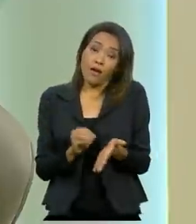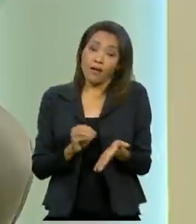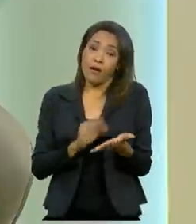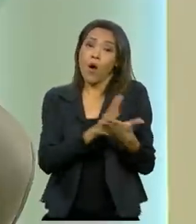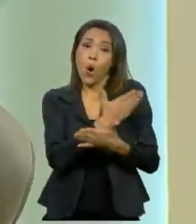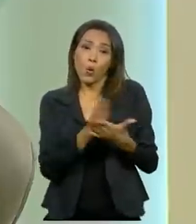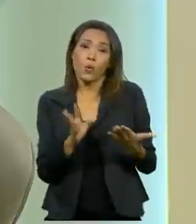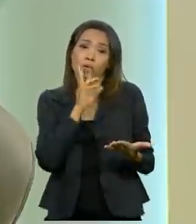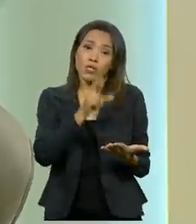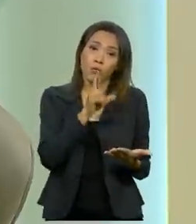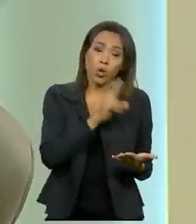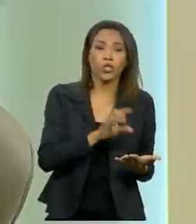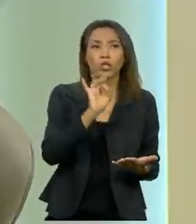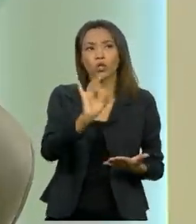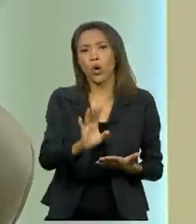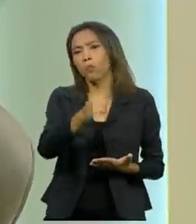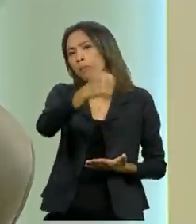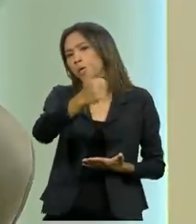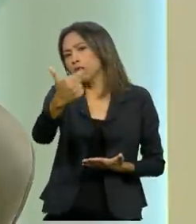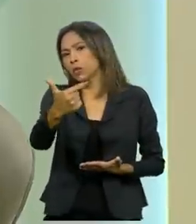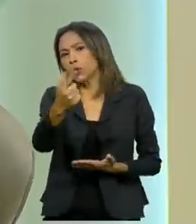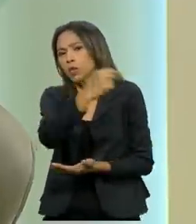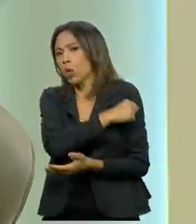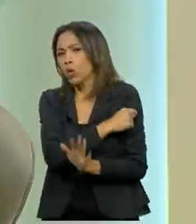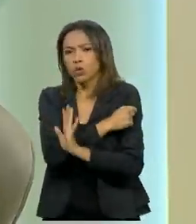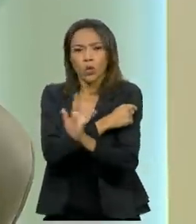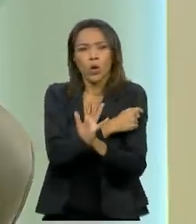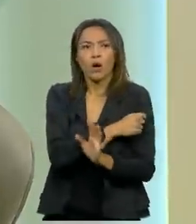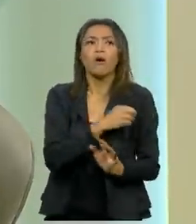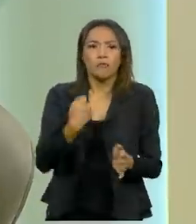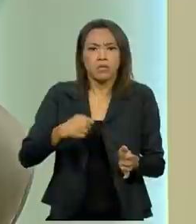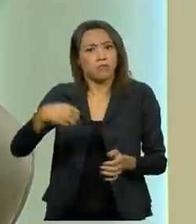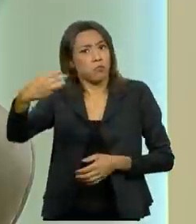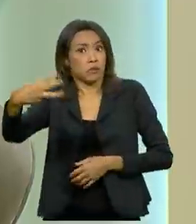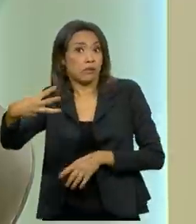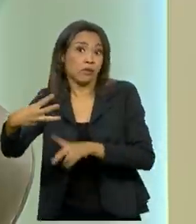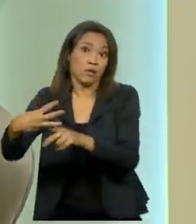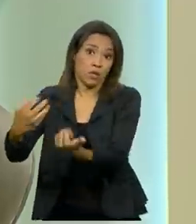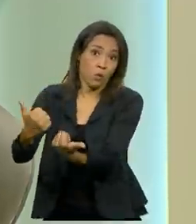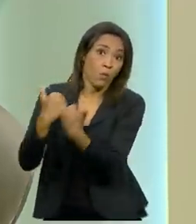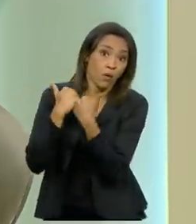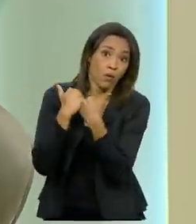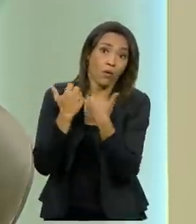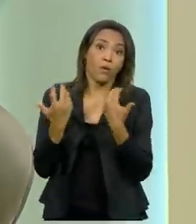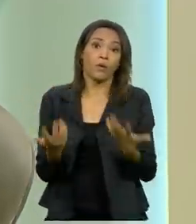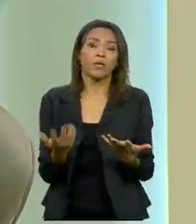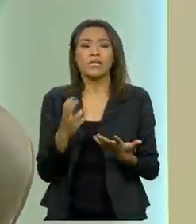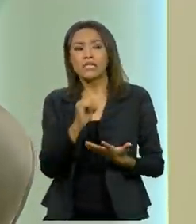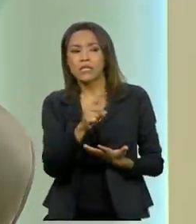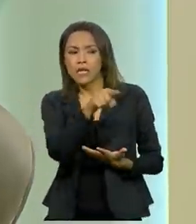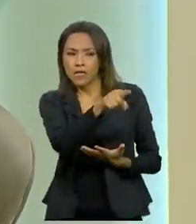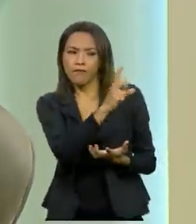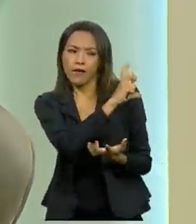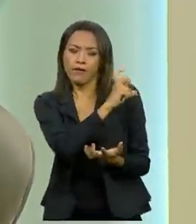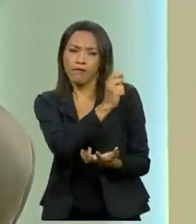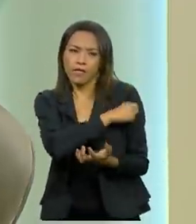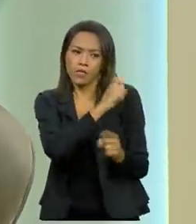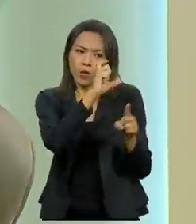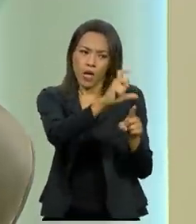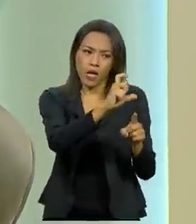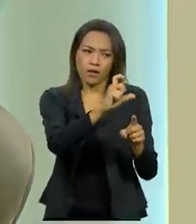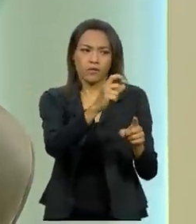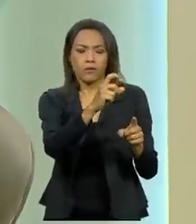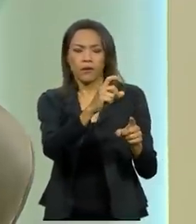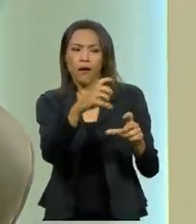vacinar com duas doses, se é só um reforço, se a pessoa que se vacinou com um tipo de vacina pode usar uma outra